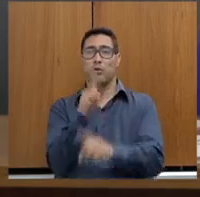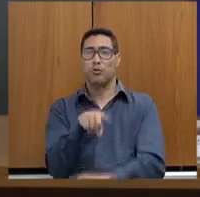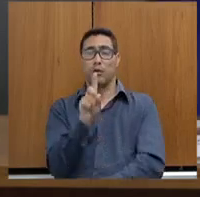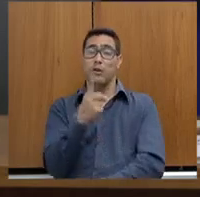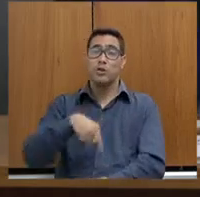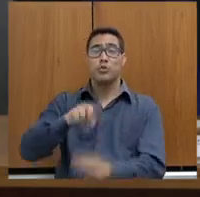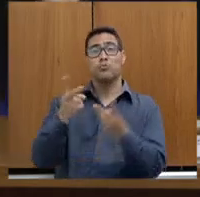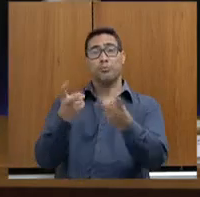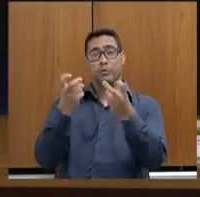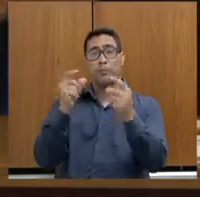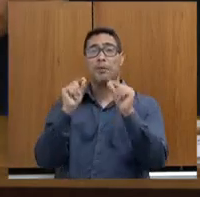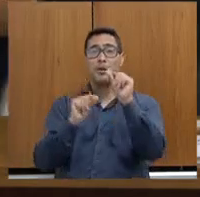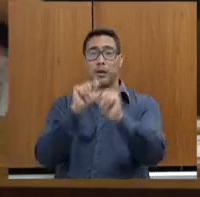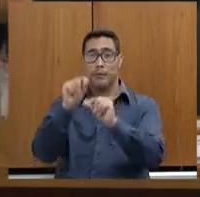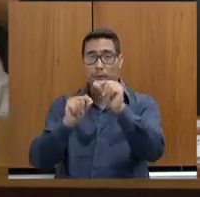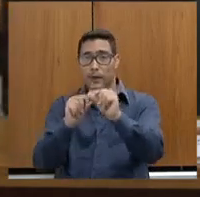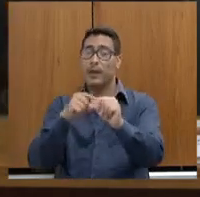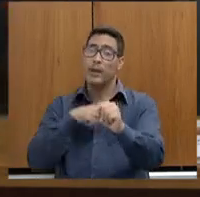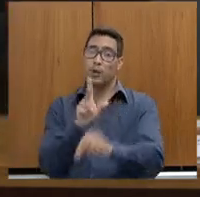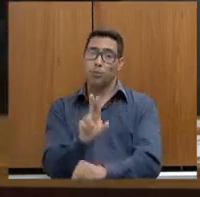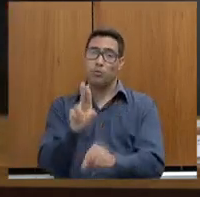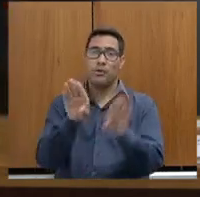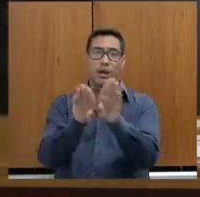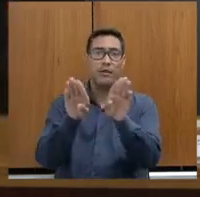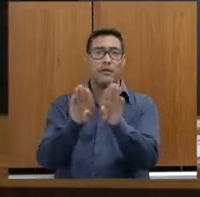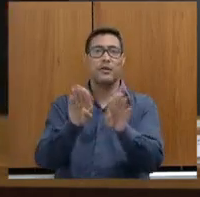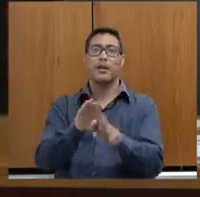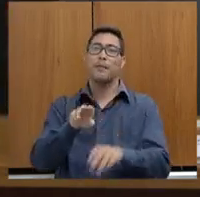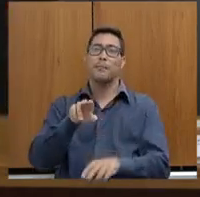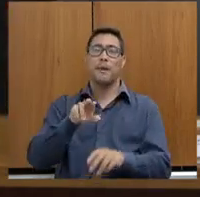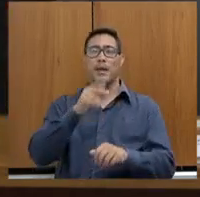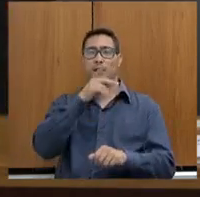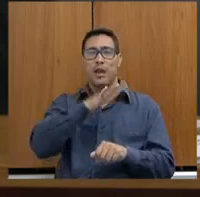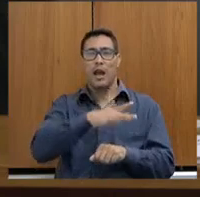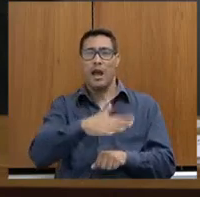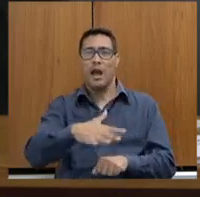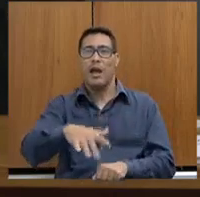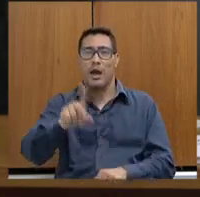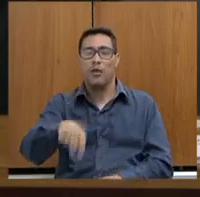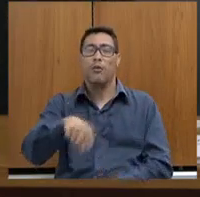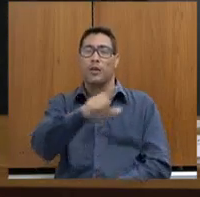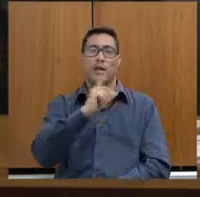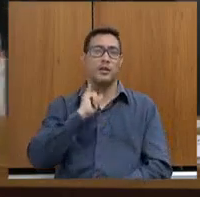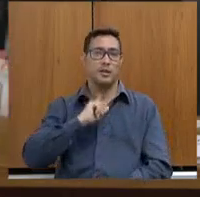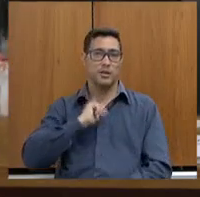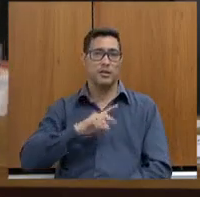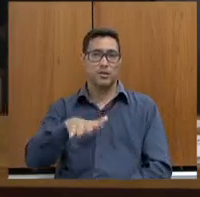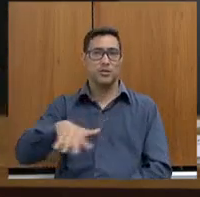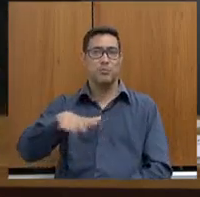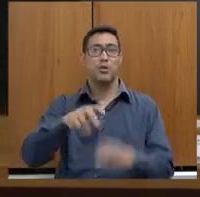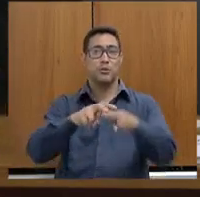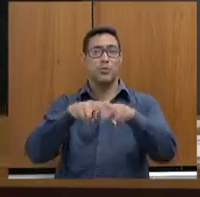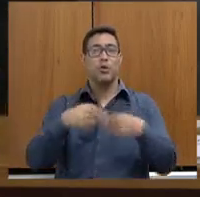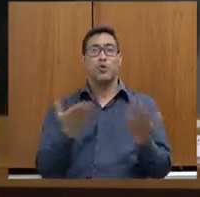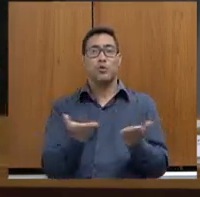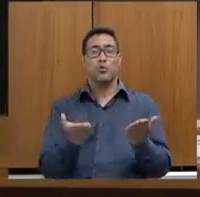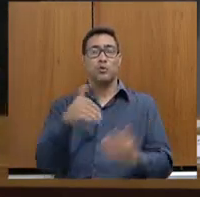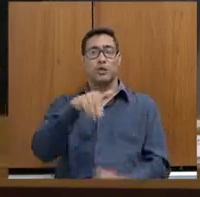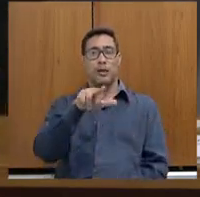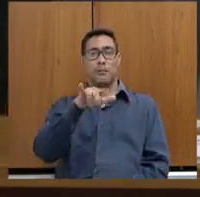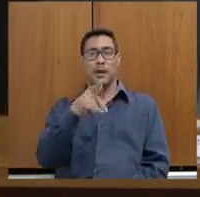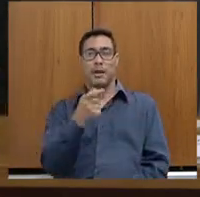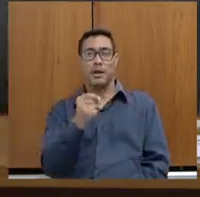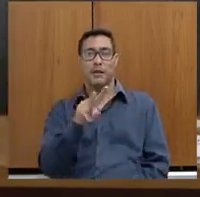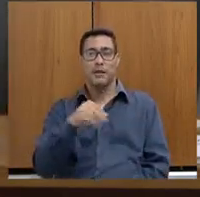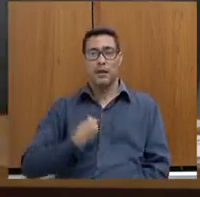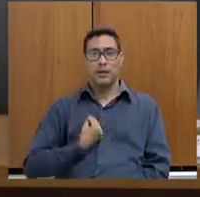que essas ações se davam pelos rios de Minas. E aí a gente começou a investir, e hoje a Marinha faz parte da nossa integração. Então, nós já fizemos uma